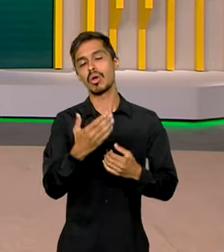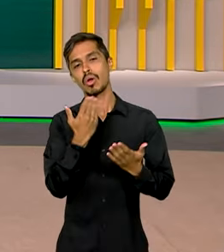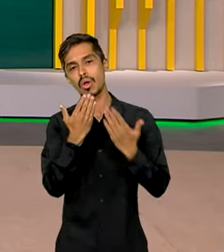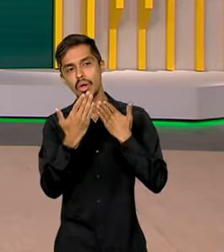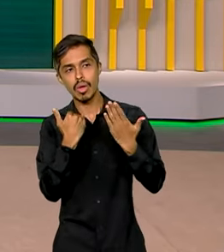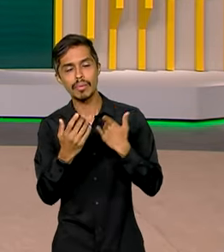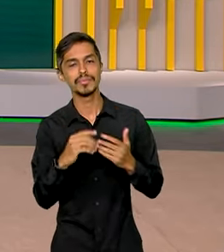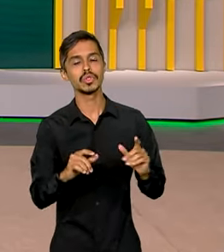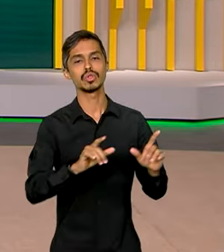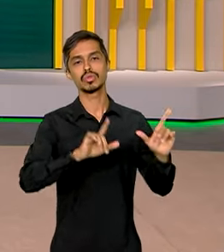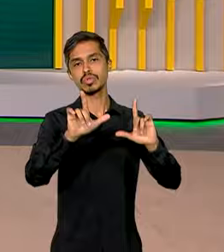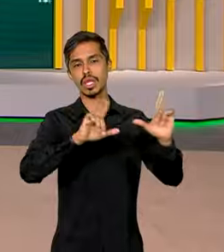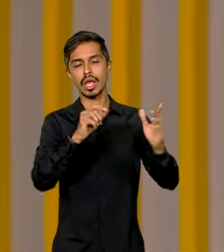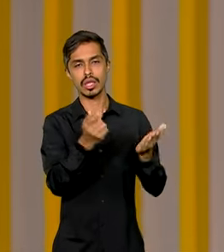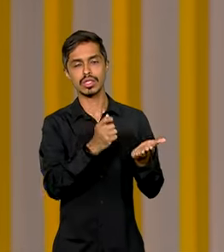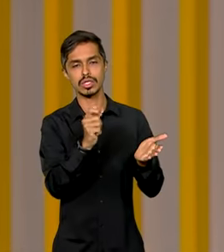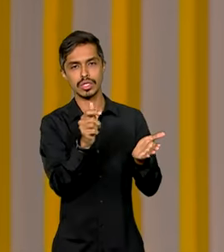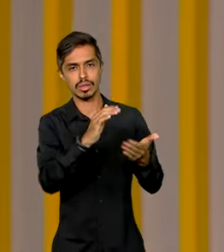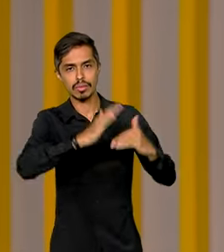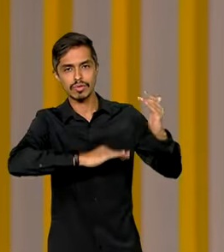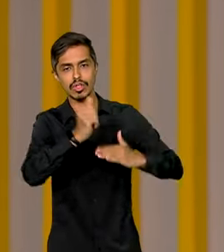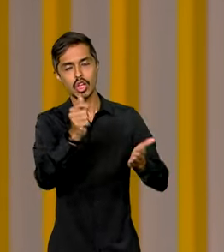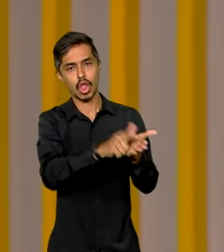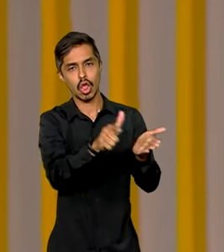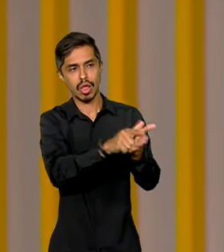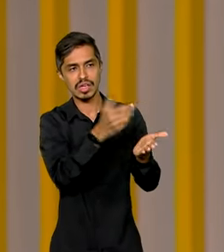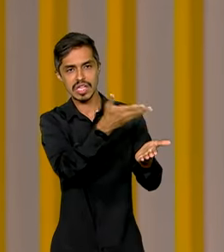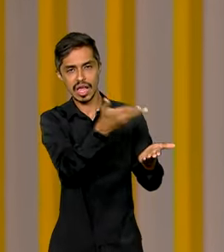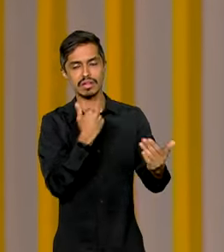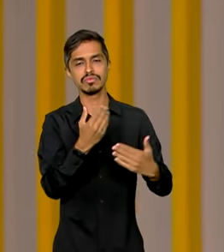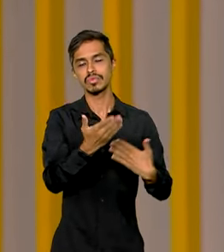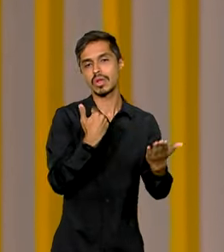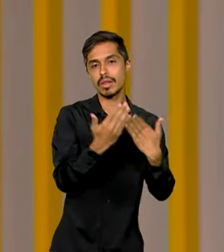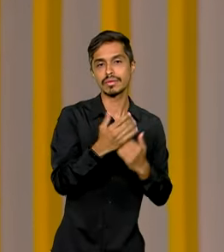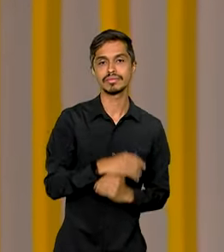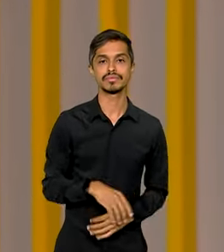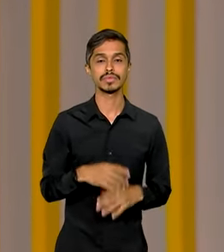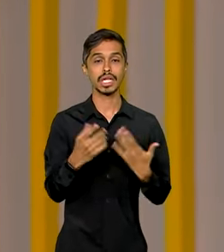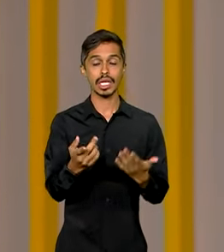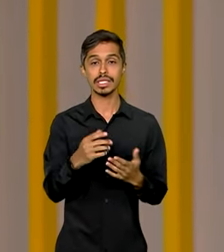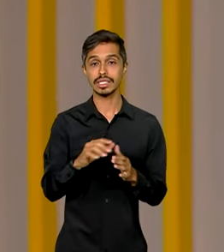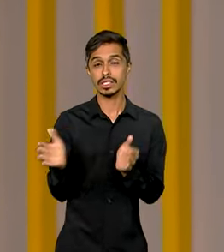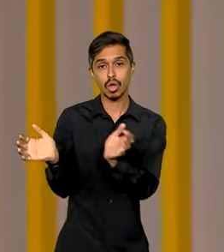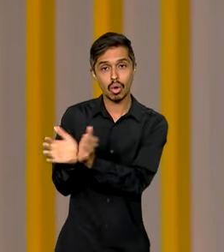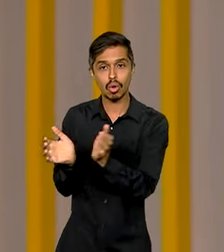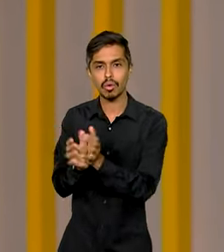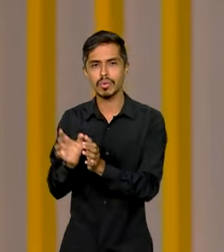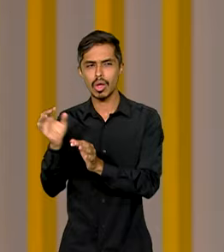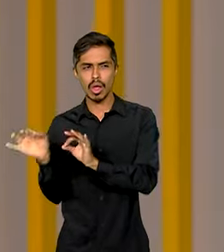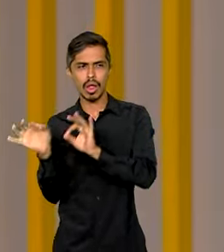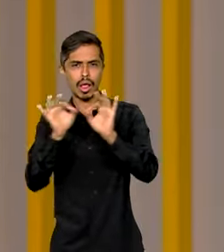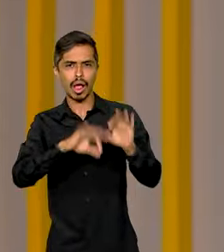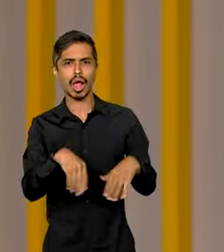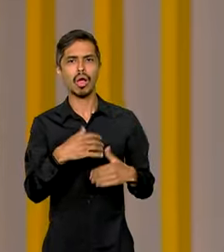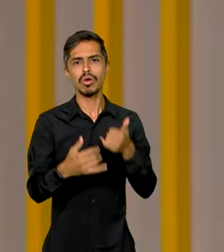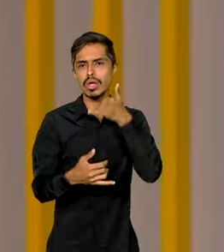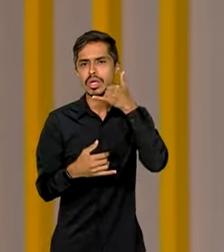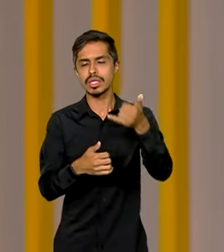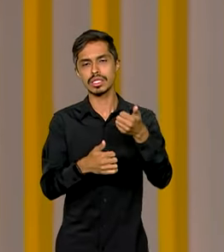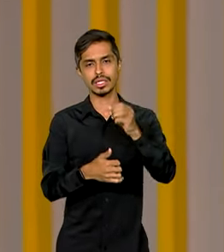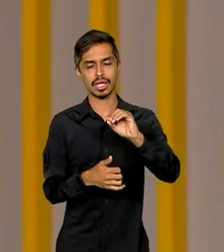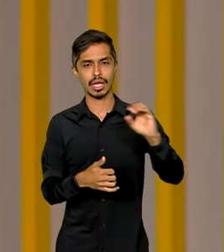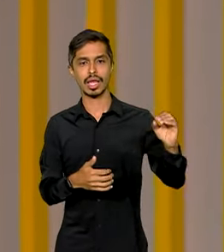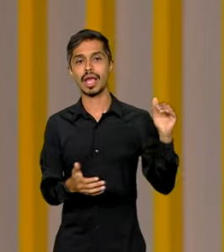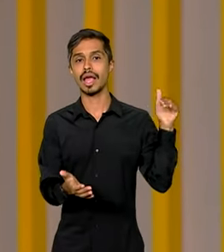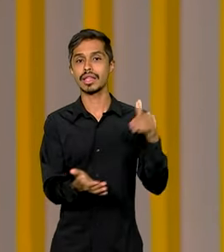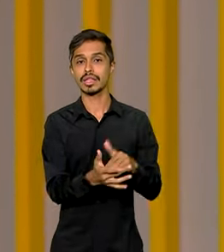com jornalistas aqui em Brasília. Essa rede vai acompanhar as denúncias feitas através do Disque 100 até o desfecho